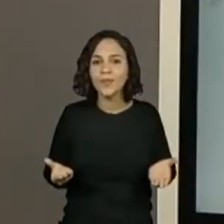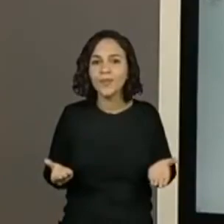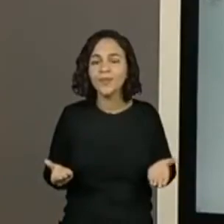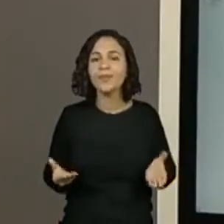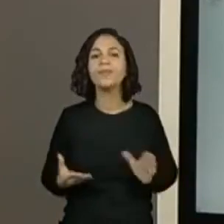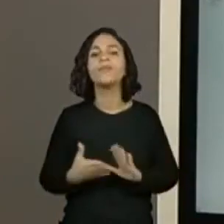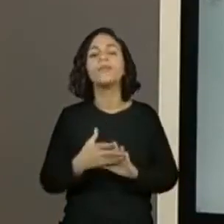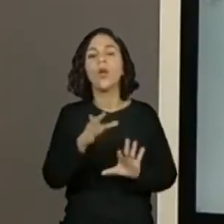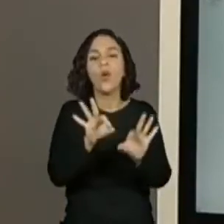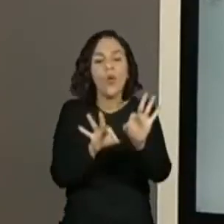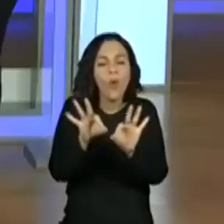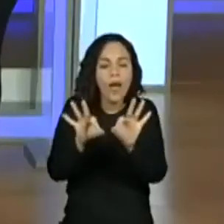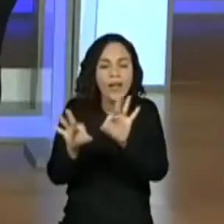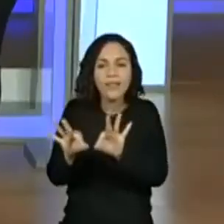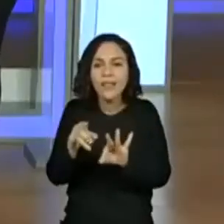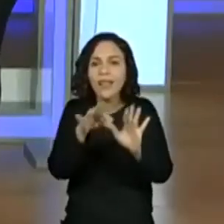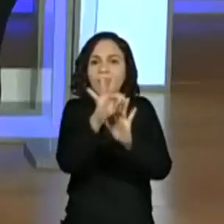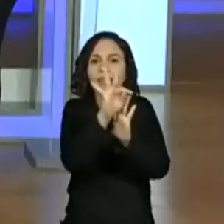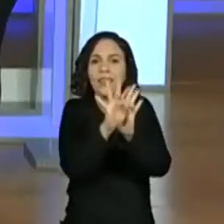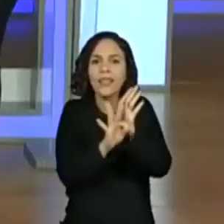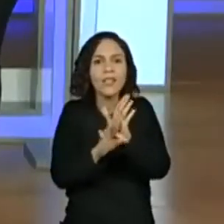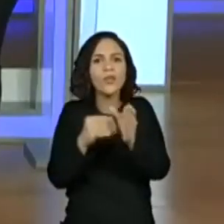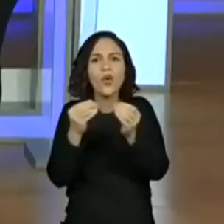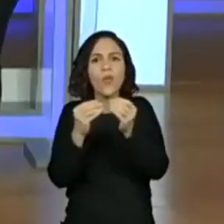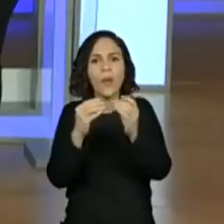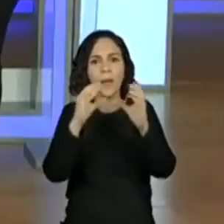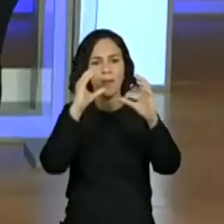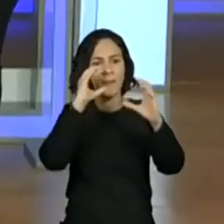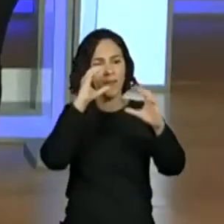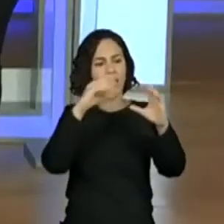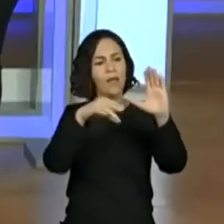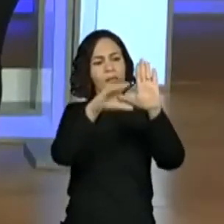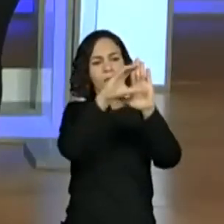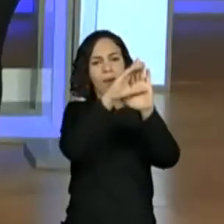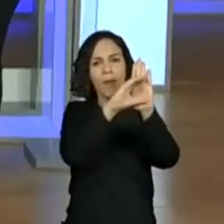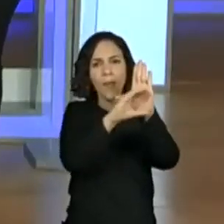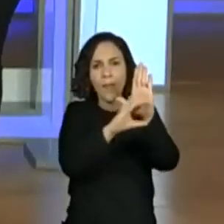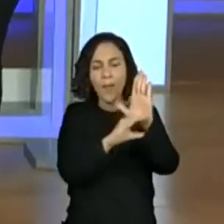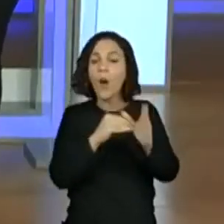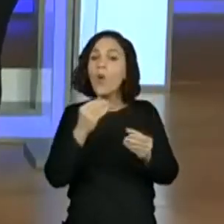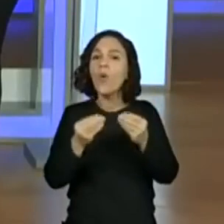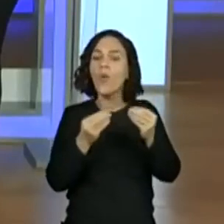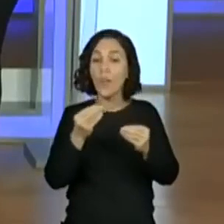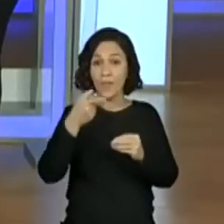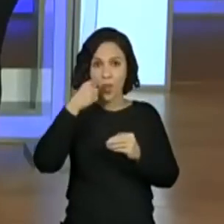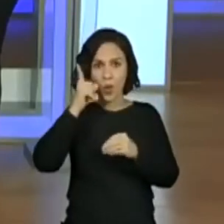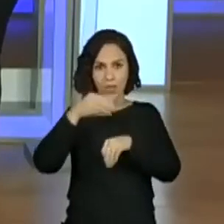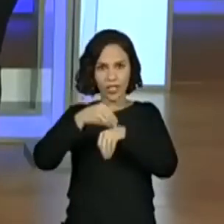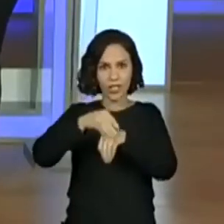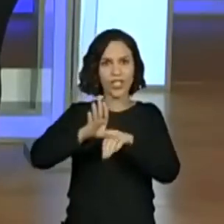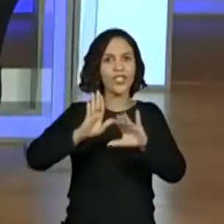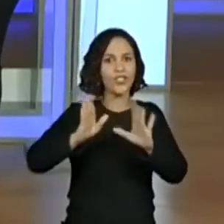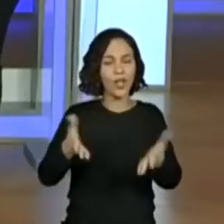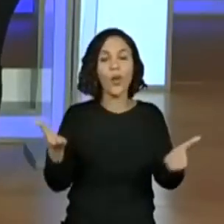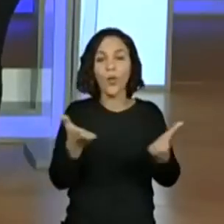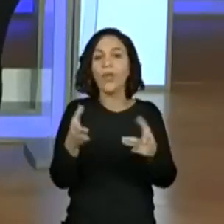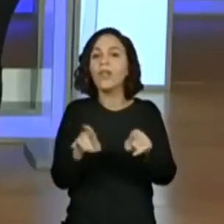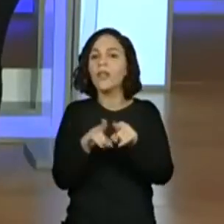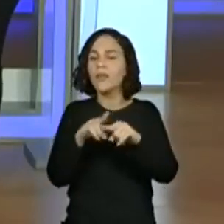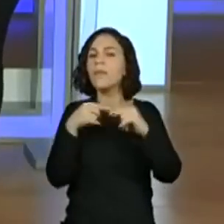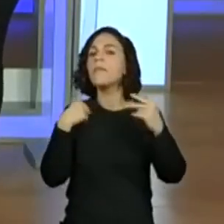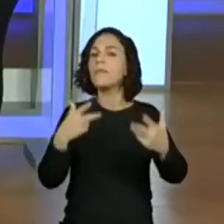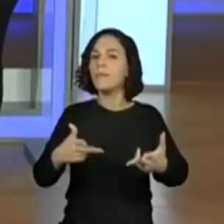Como ele está organizado? Você já deu até uma dica. Ah, ontem. Quando? Ontem. E hoje também, na sua leitura, a gente já